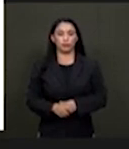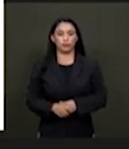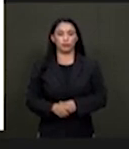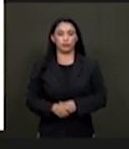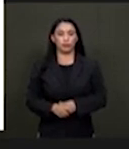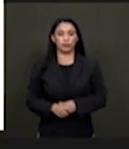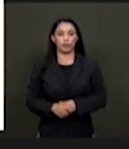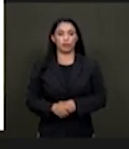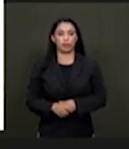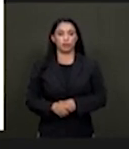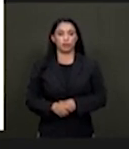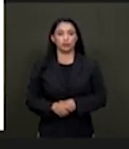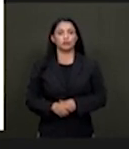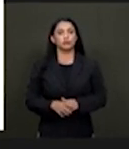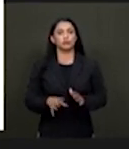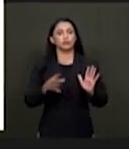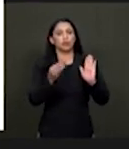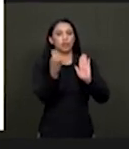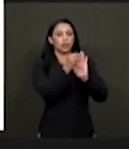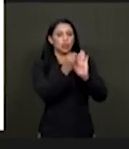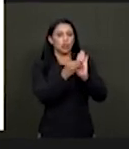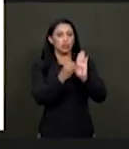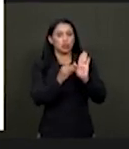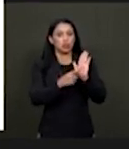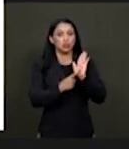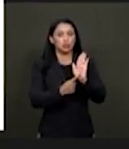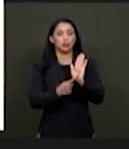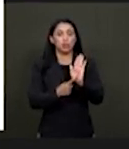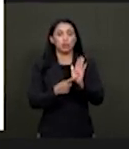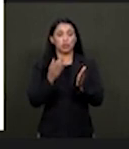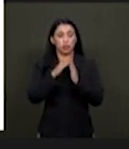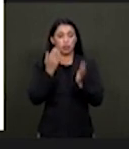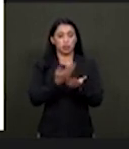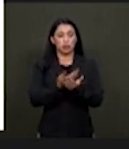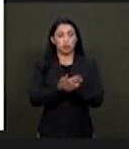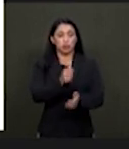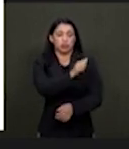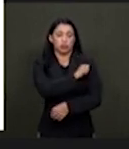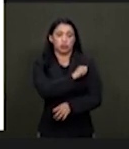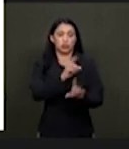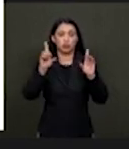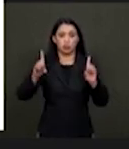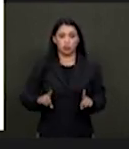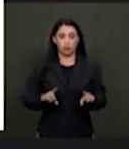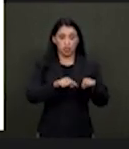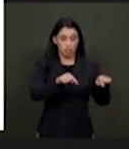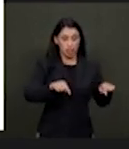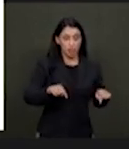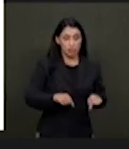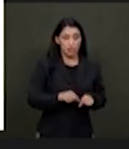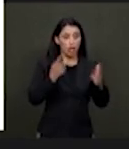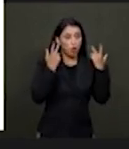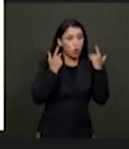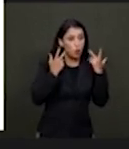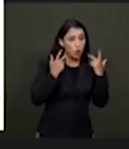Quarto argumento, dados registram avanços na escolarização dos alunos com deficiência nas salas comuns. Como já